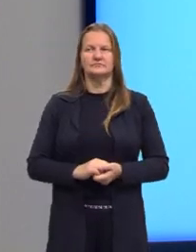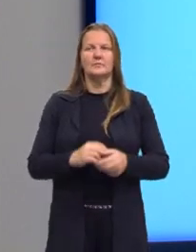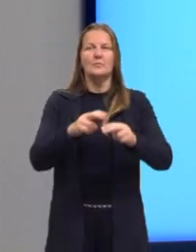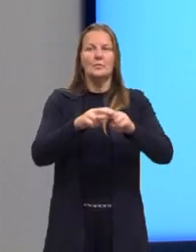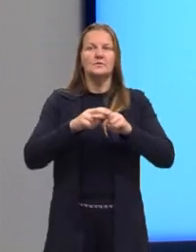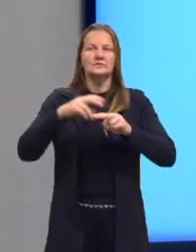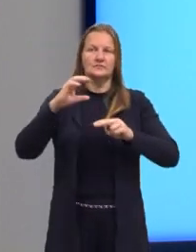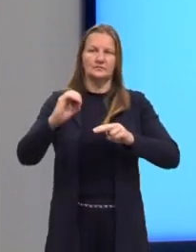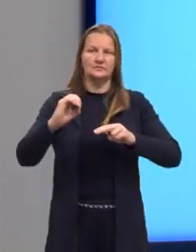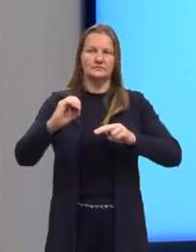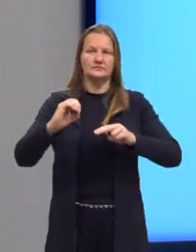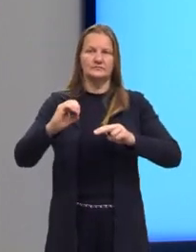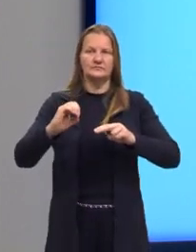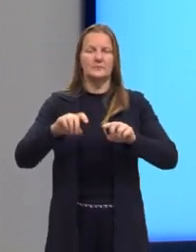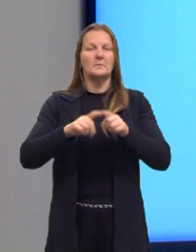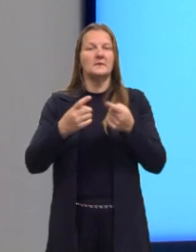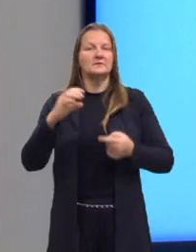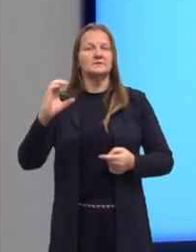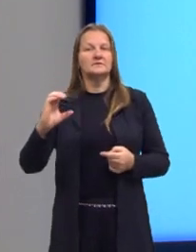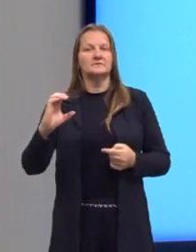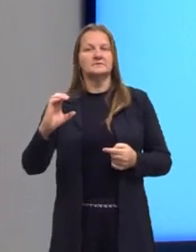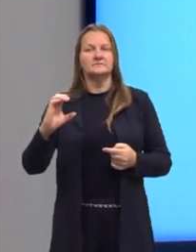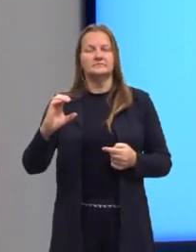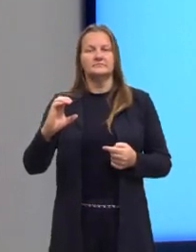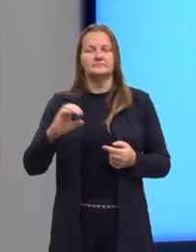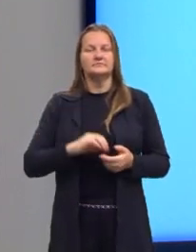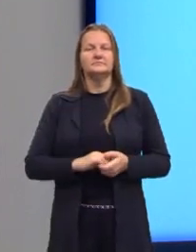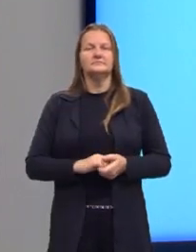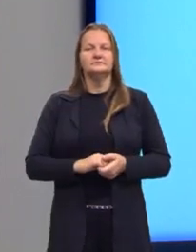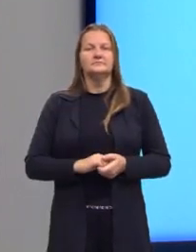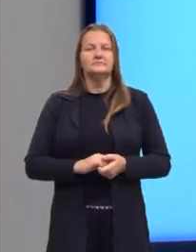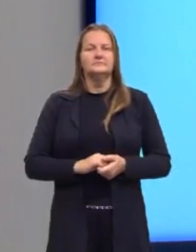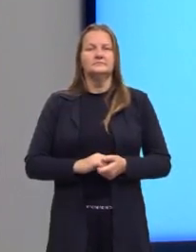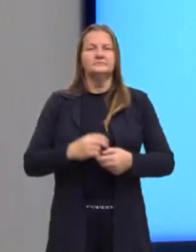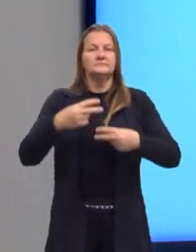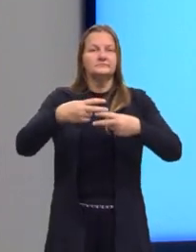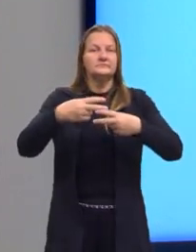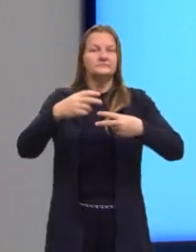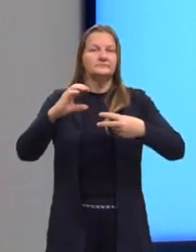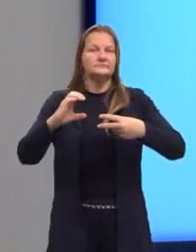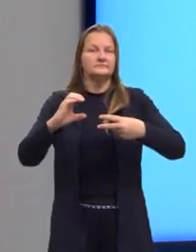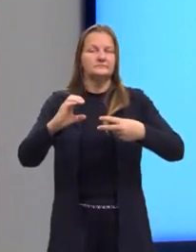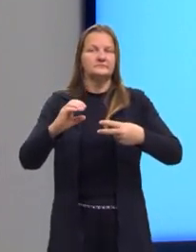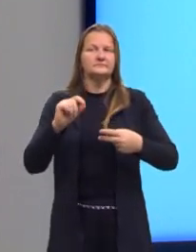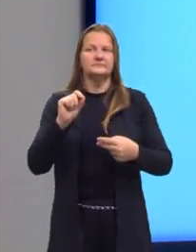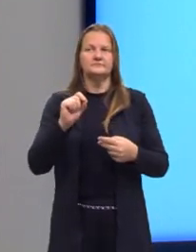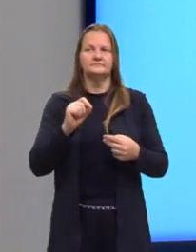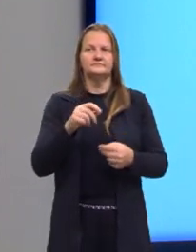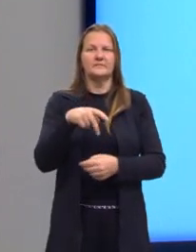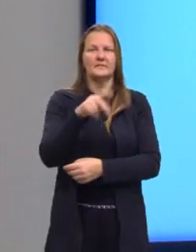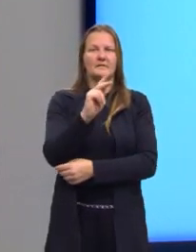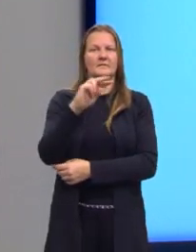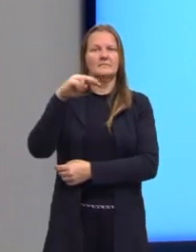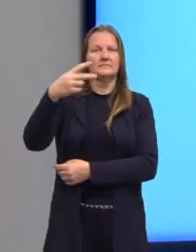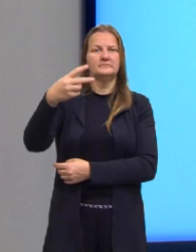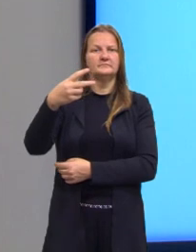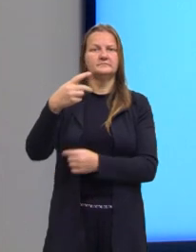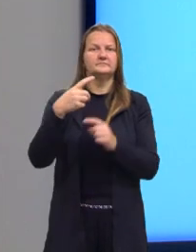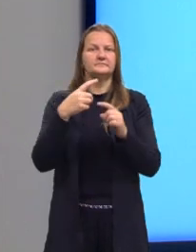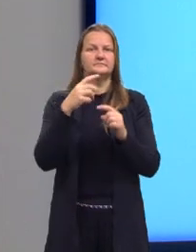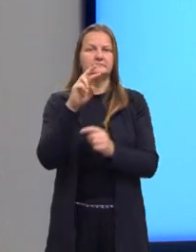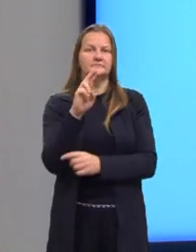Mas, nós temos o C, o nosso coeficiente C, a nossa constante, que seria K ao quadrado